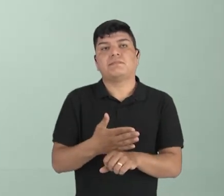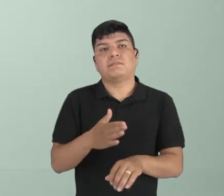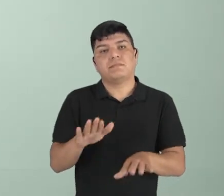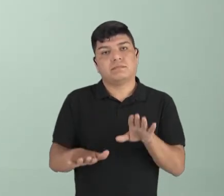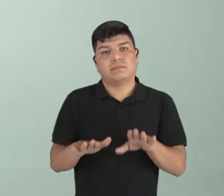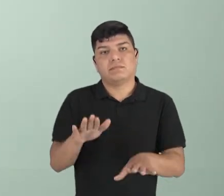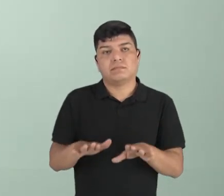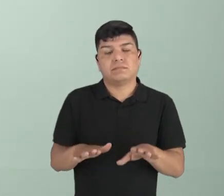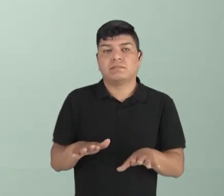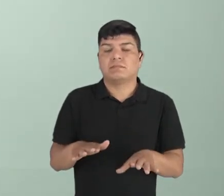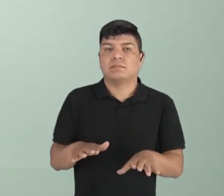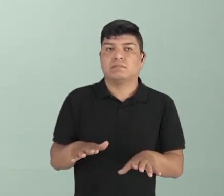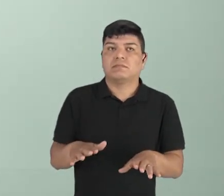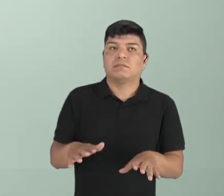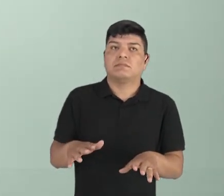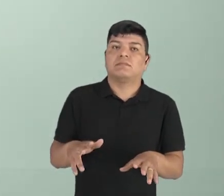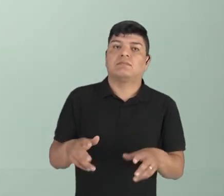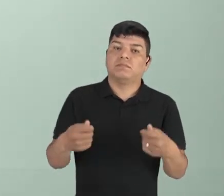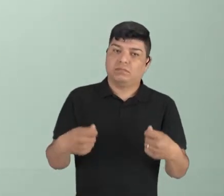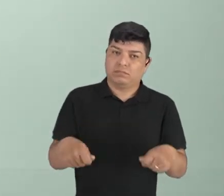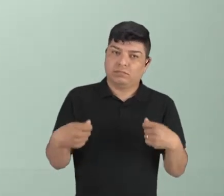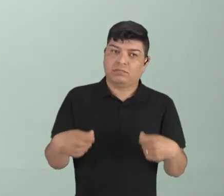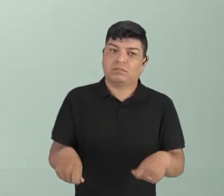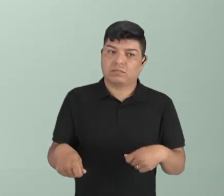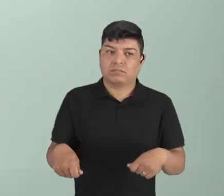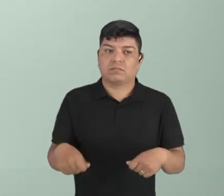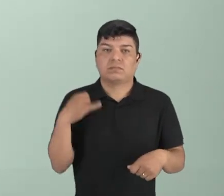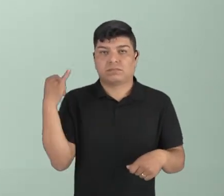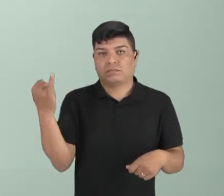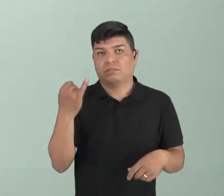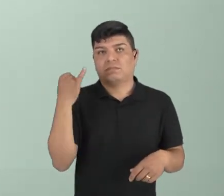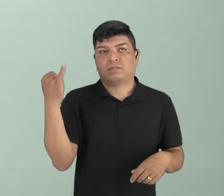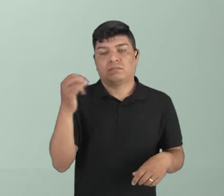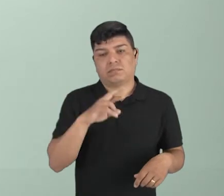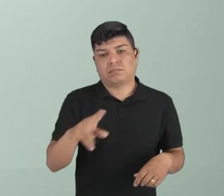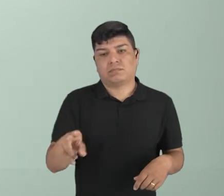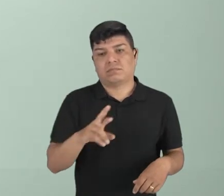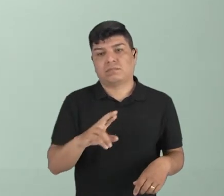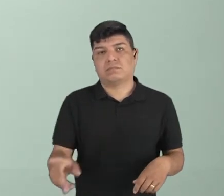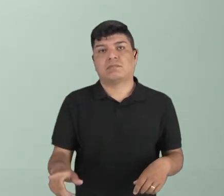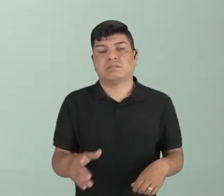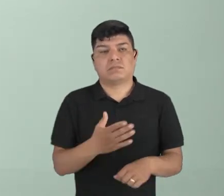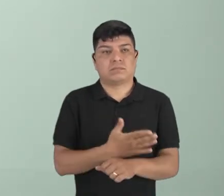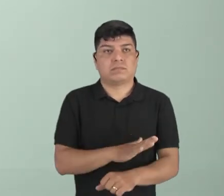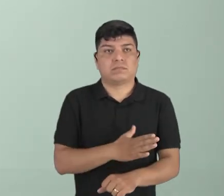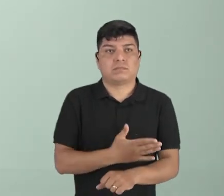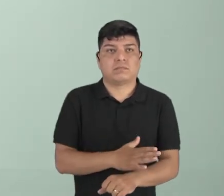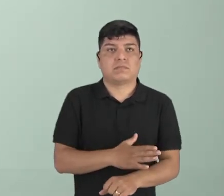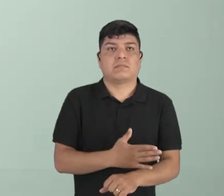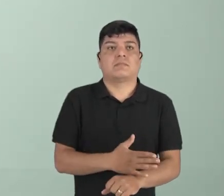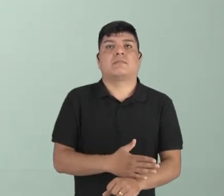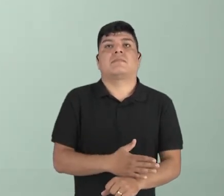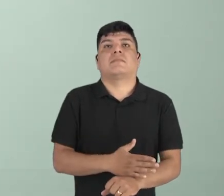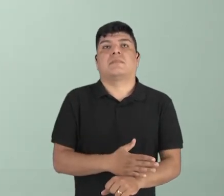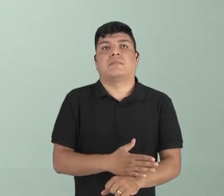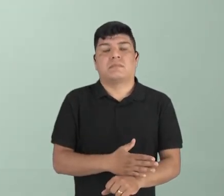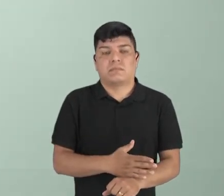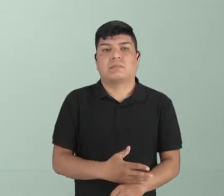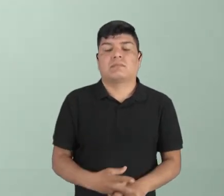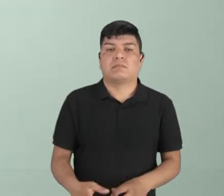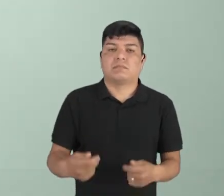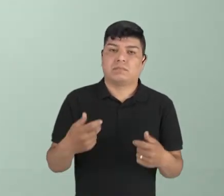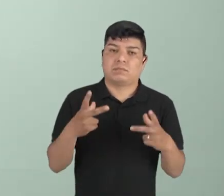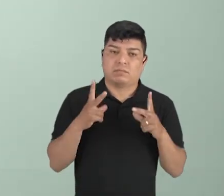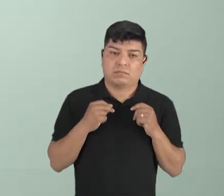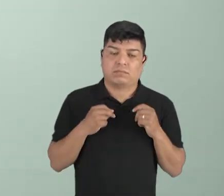não tanto como deveria ser. Não é dada a importância para essas práticas alternativas como, de fato, elas